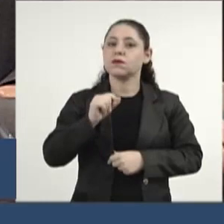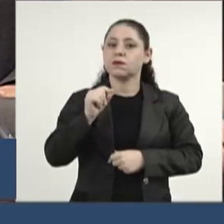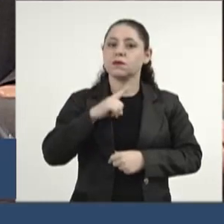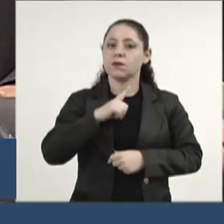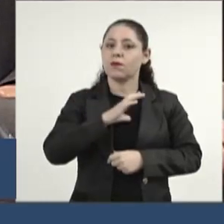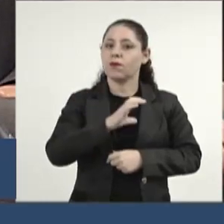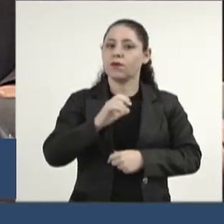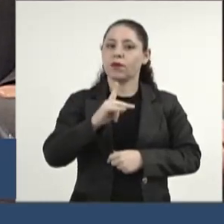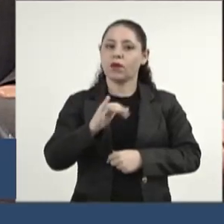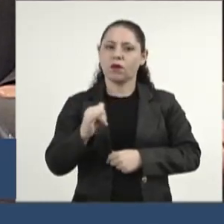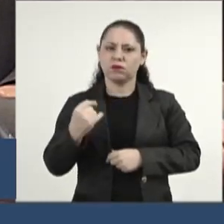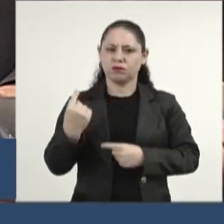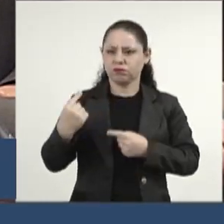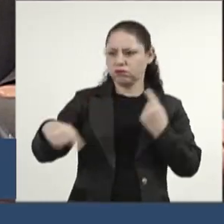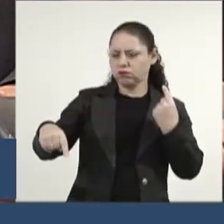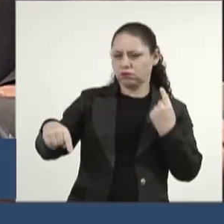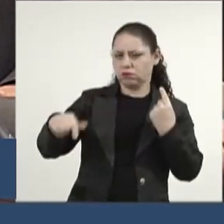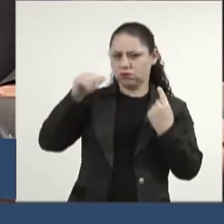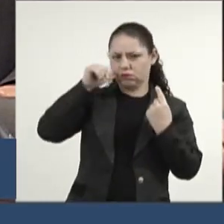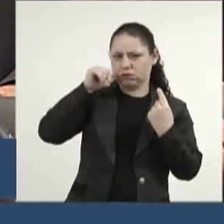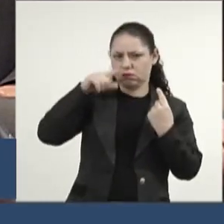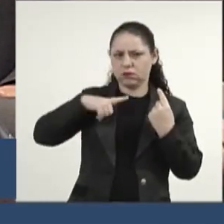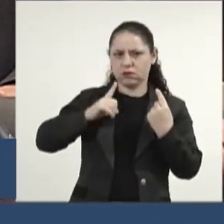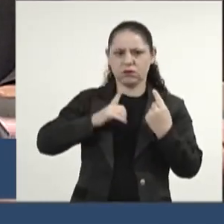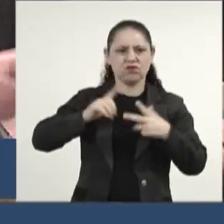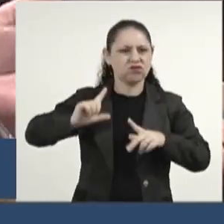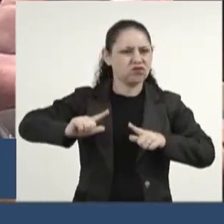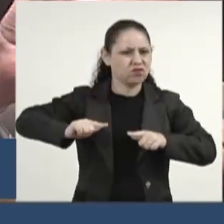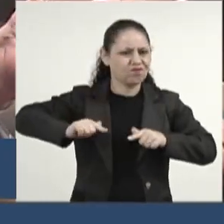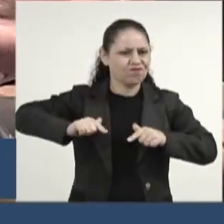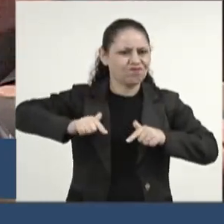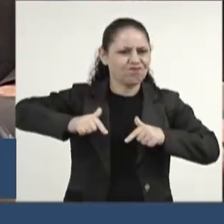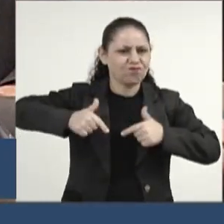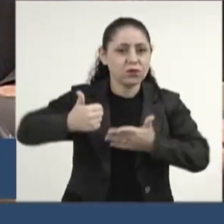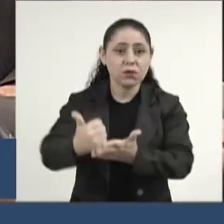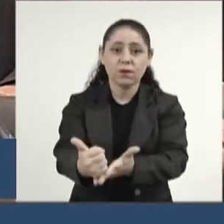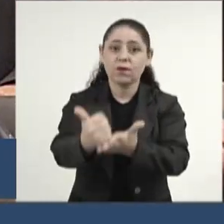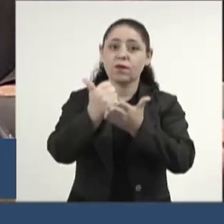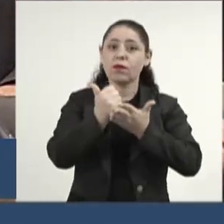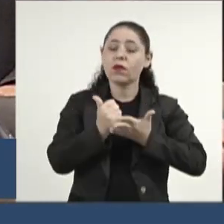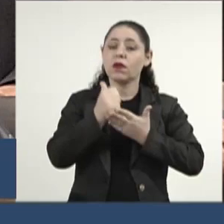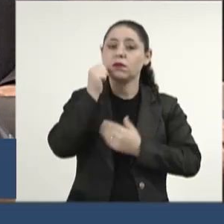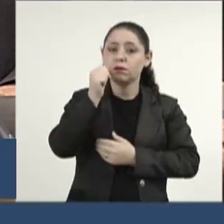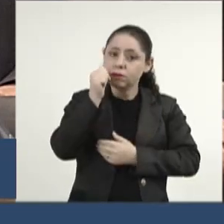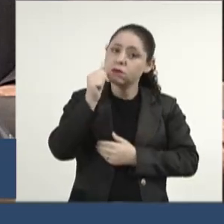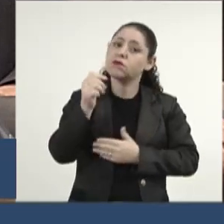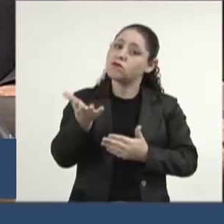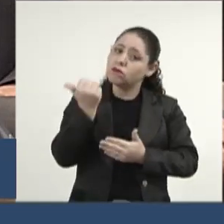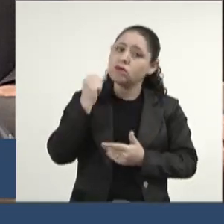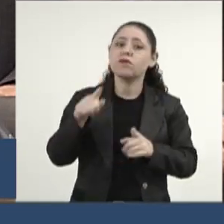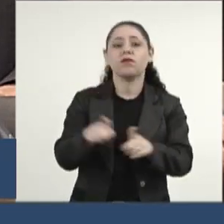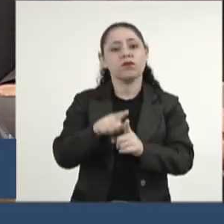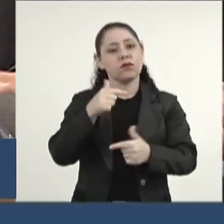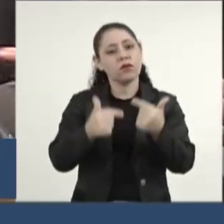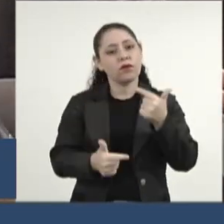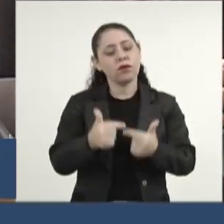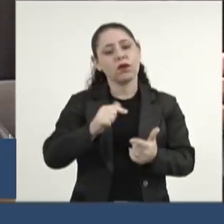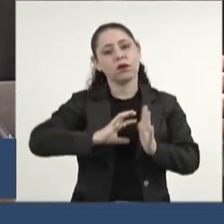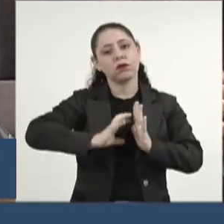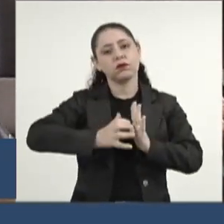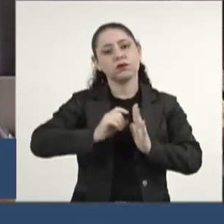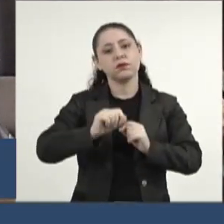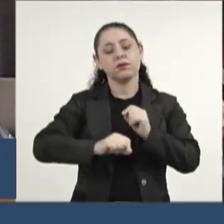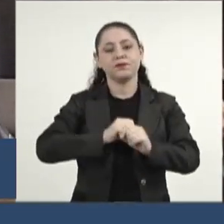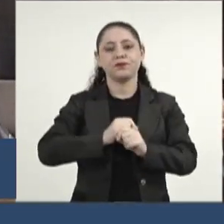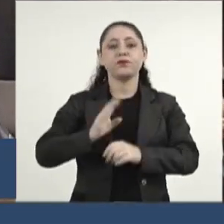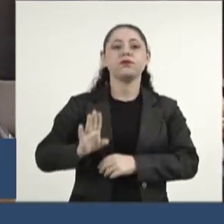com CPI contra elas. Nós passamos por uma luta muito grande para trazer essas mulheres para o partido,